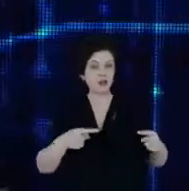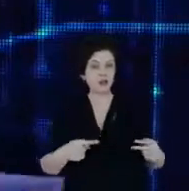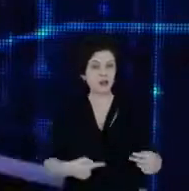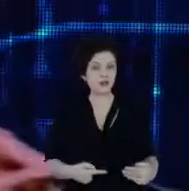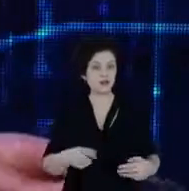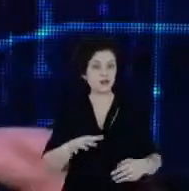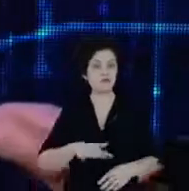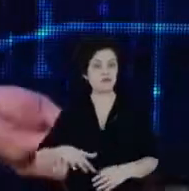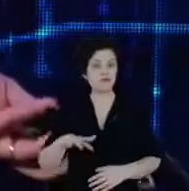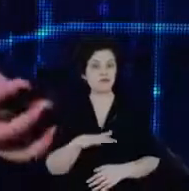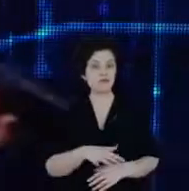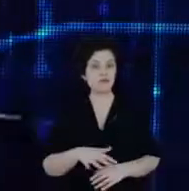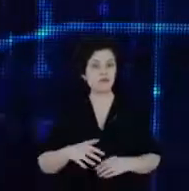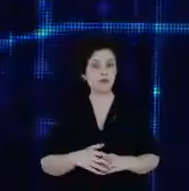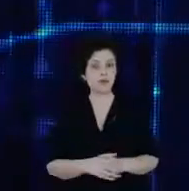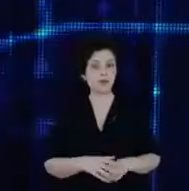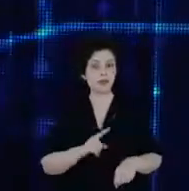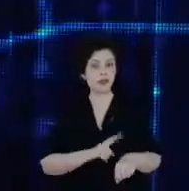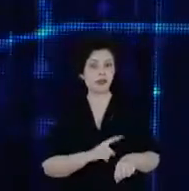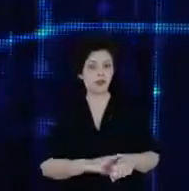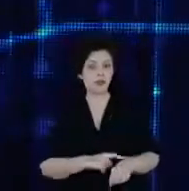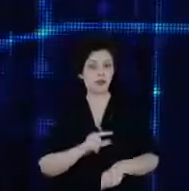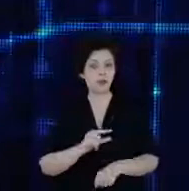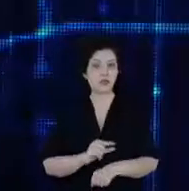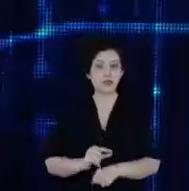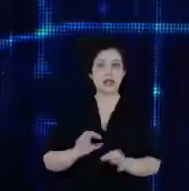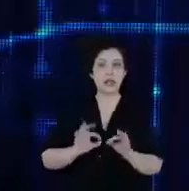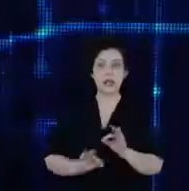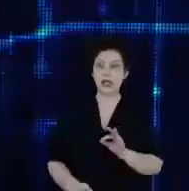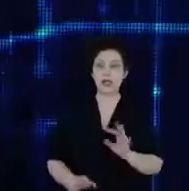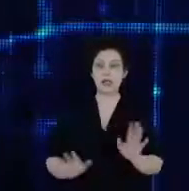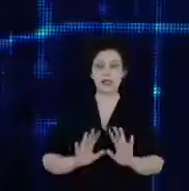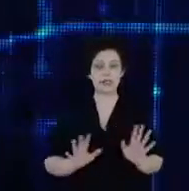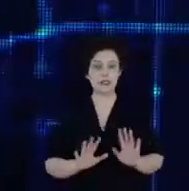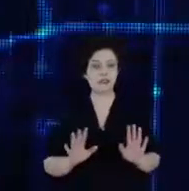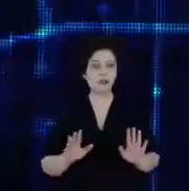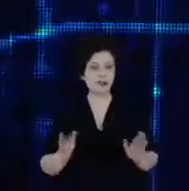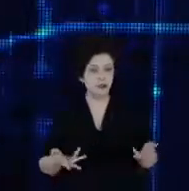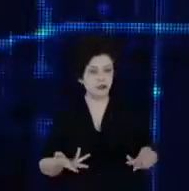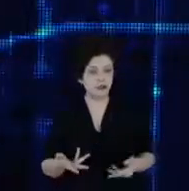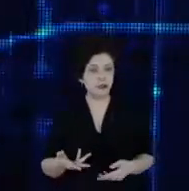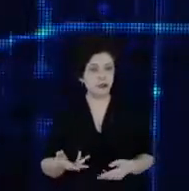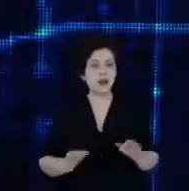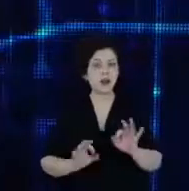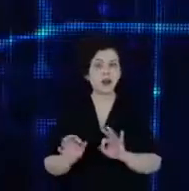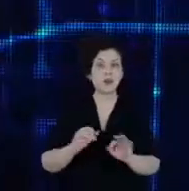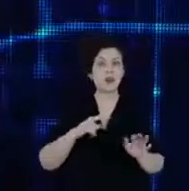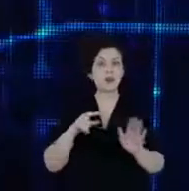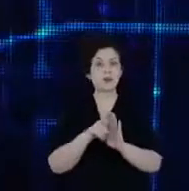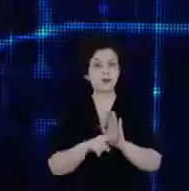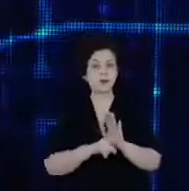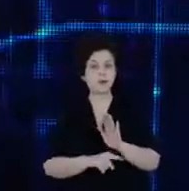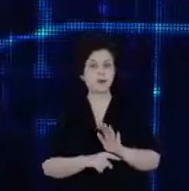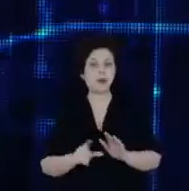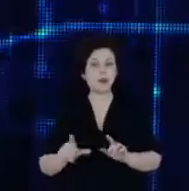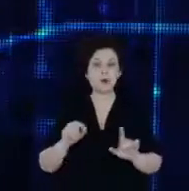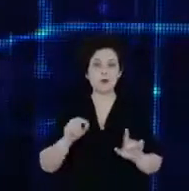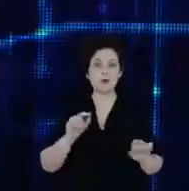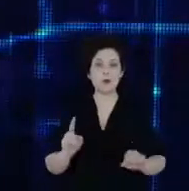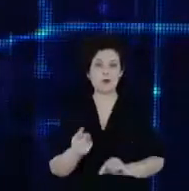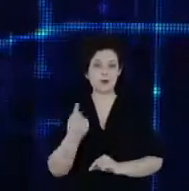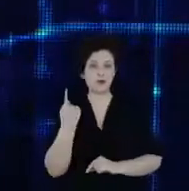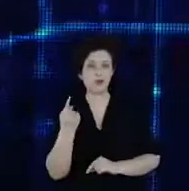nosso tempo não está muito longo vamos otimizar aqui eu tenho umas perguntas mas eu vou selecionar uma que